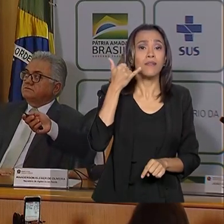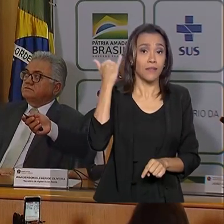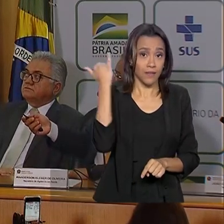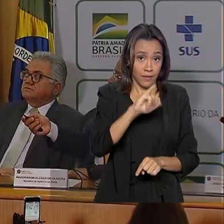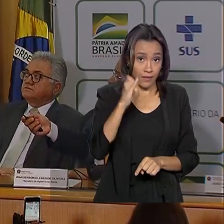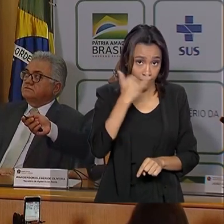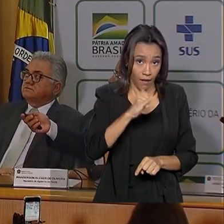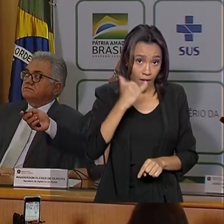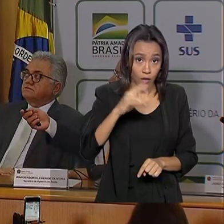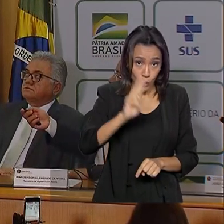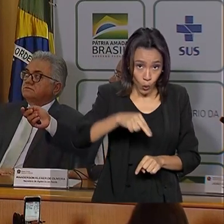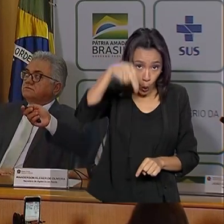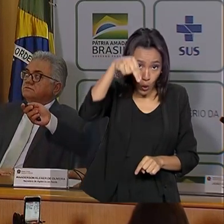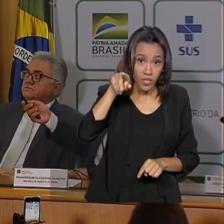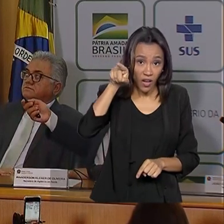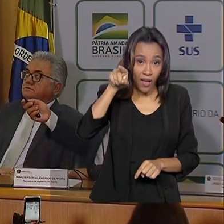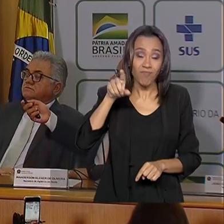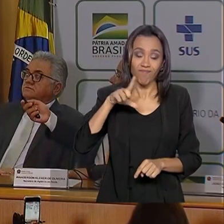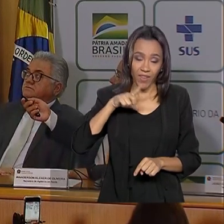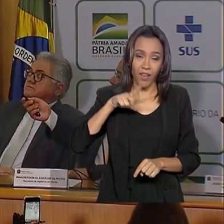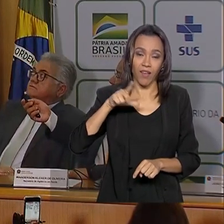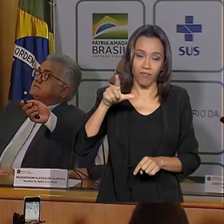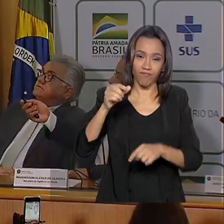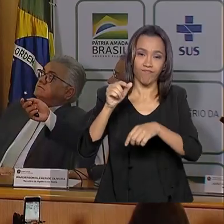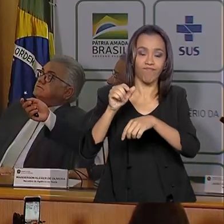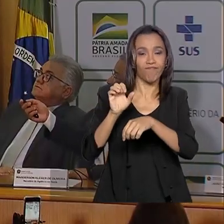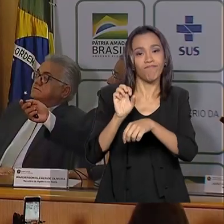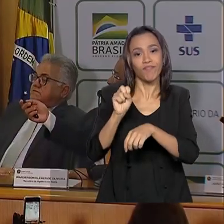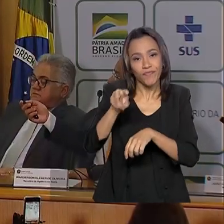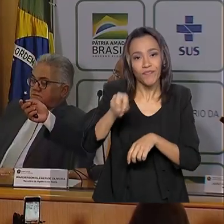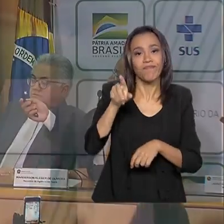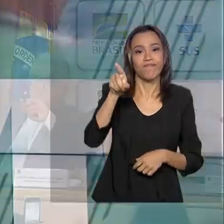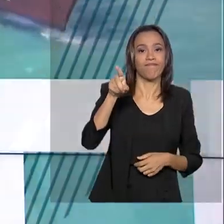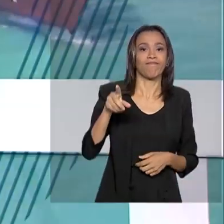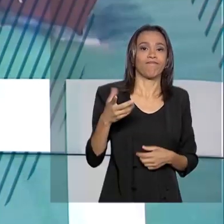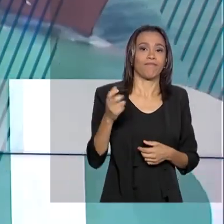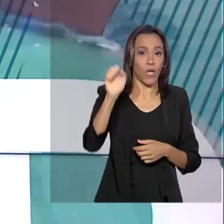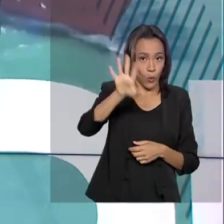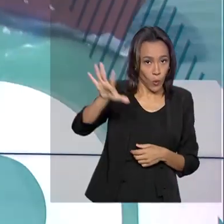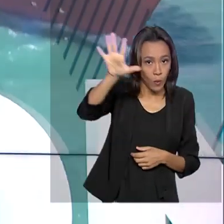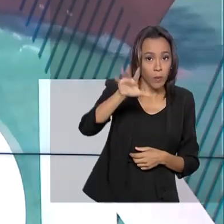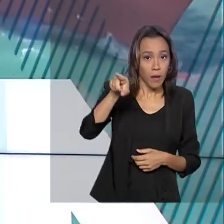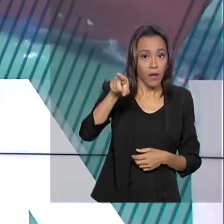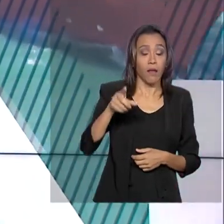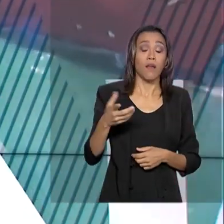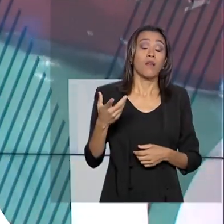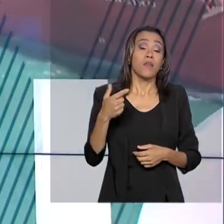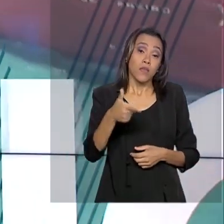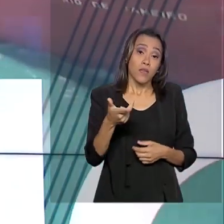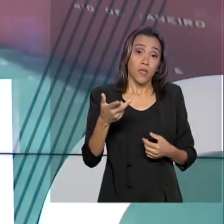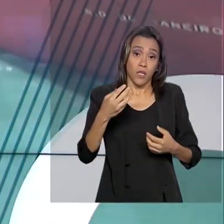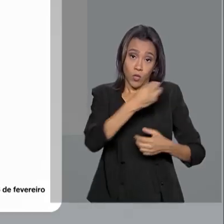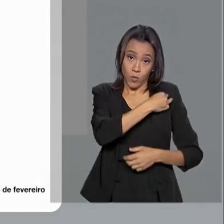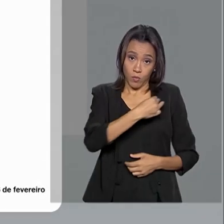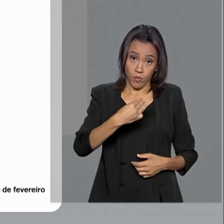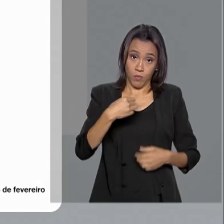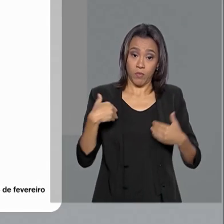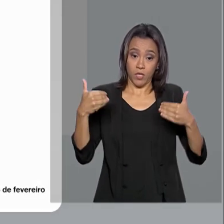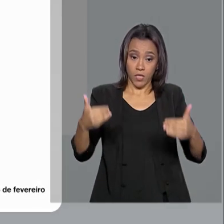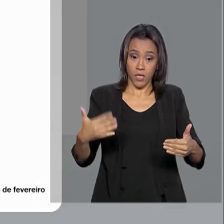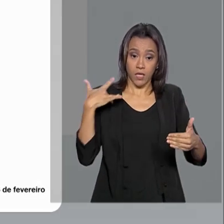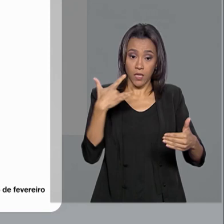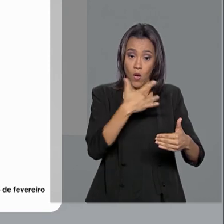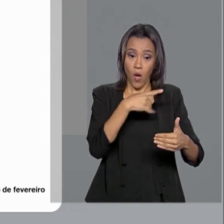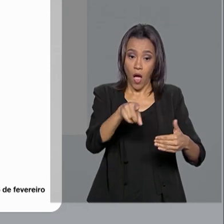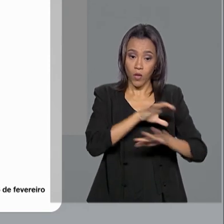considerada foco da doença na Europa. Pelas redes sociais, o Ministério da Saúde comunicou o fato à população e